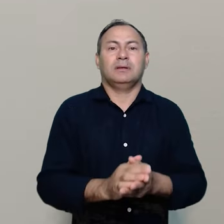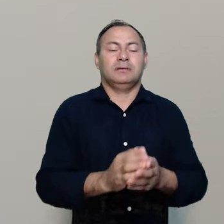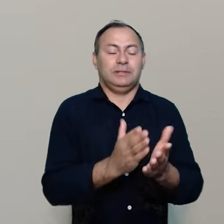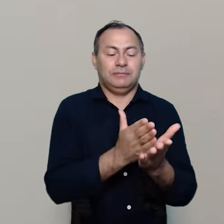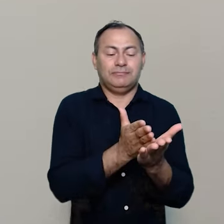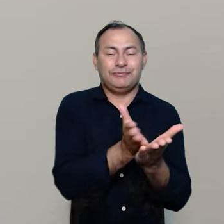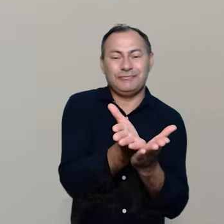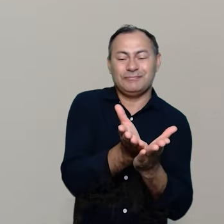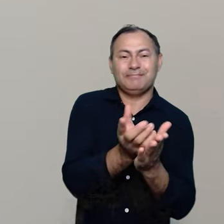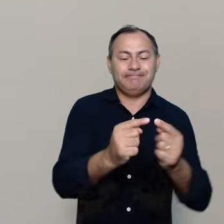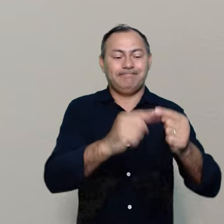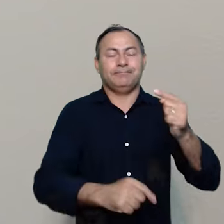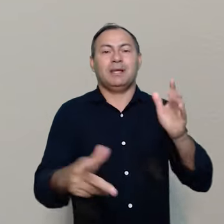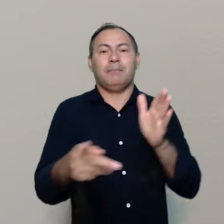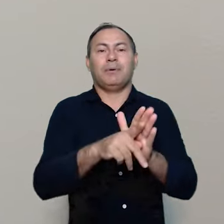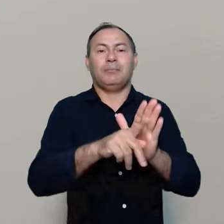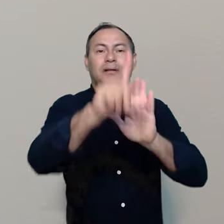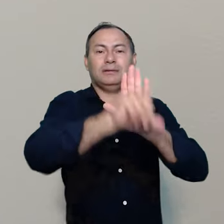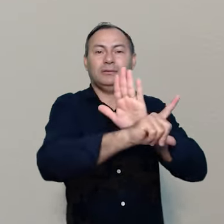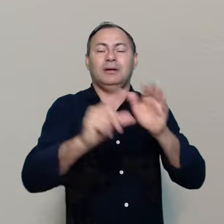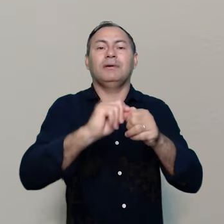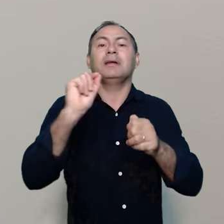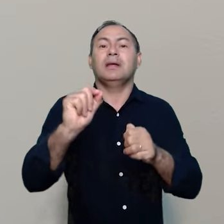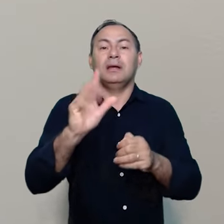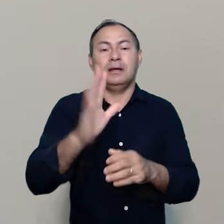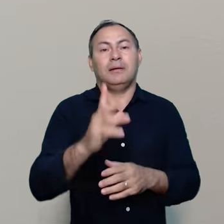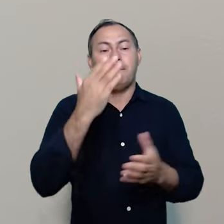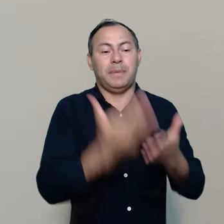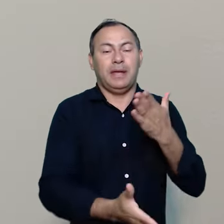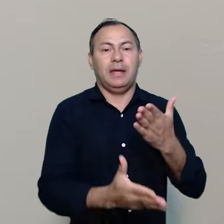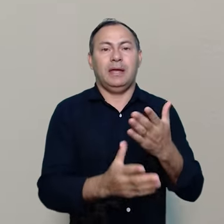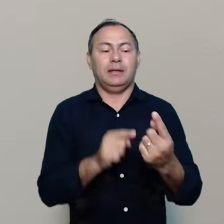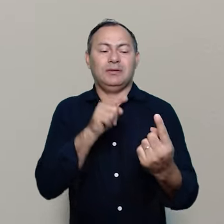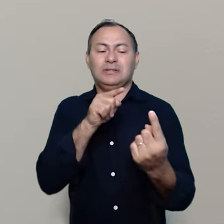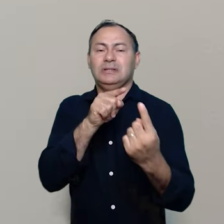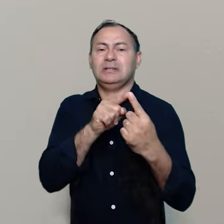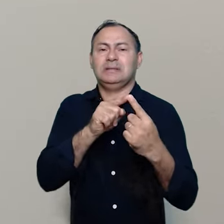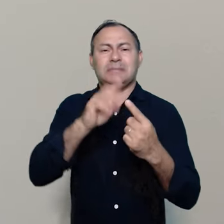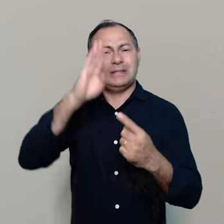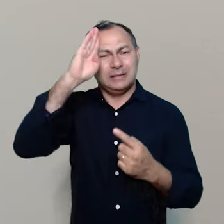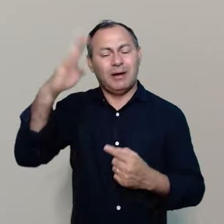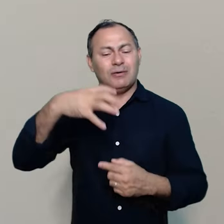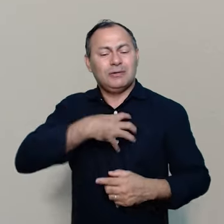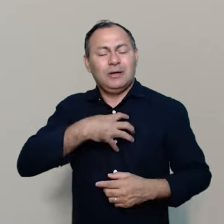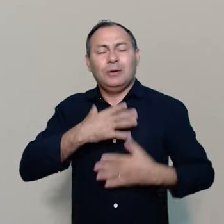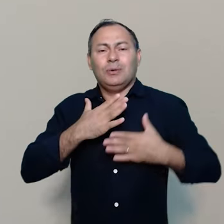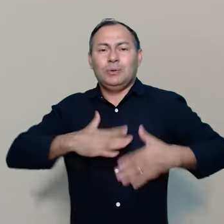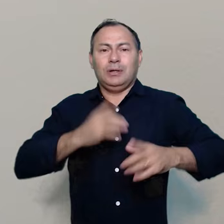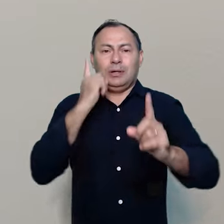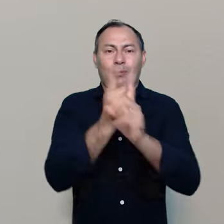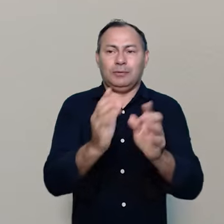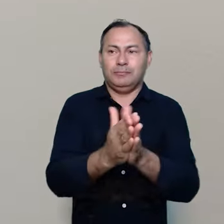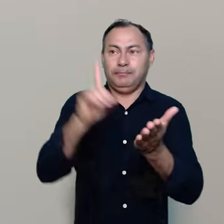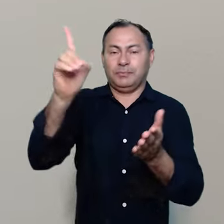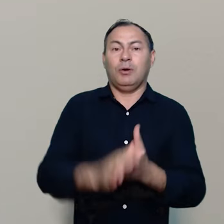distorcer a própria liturgia e fazer com que ela perca o sabor suave do encontro com a palavra.